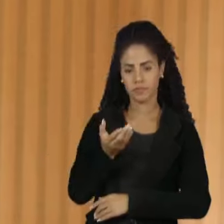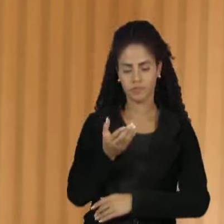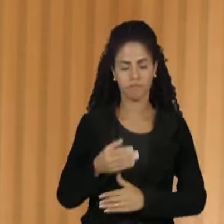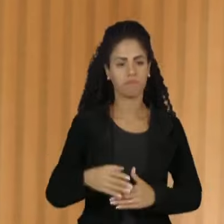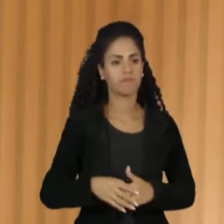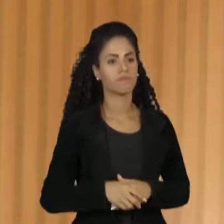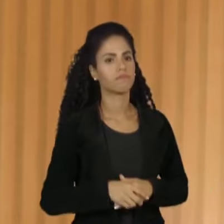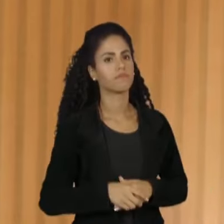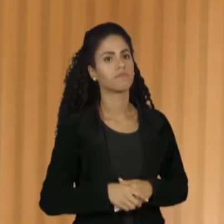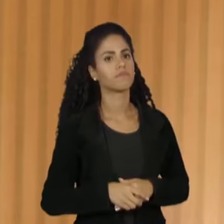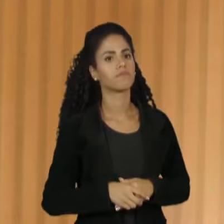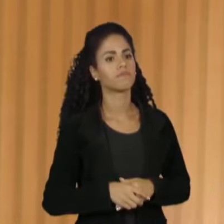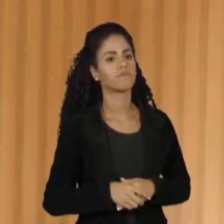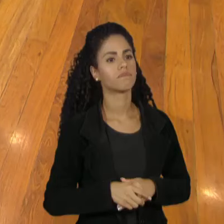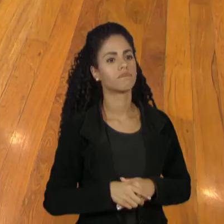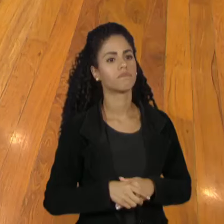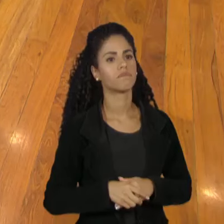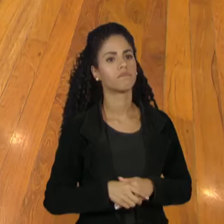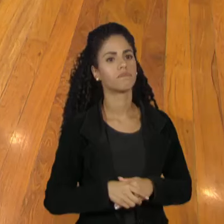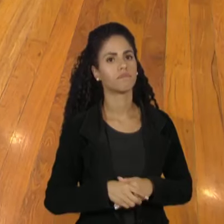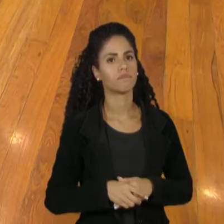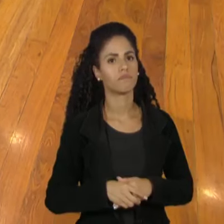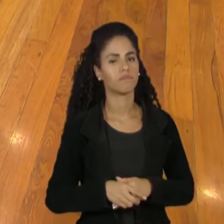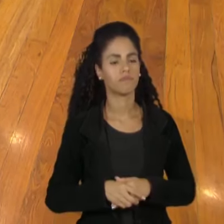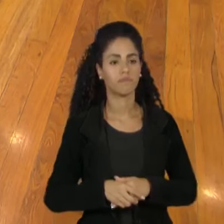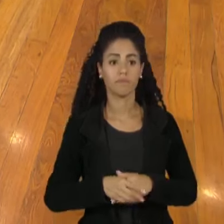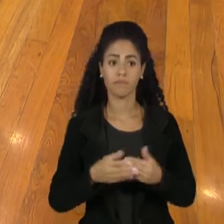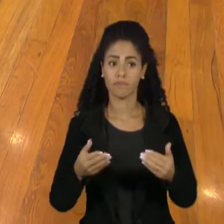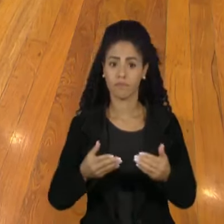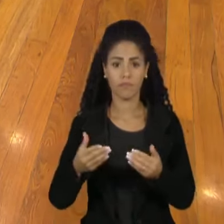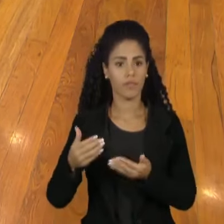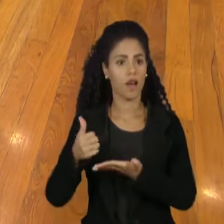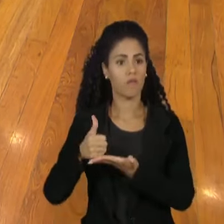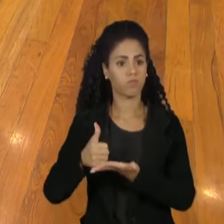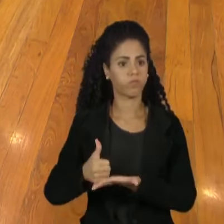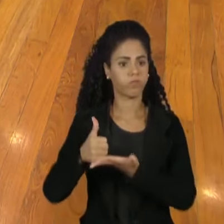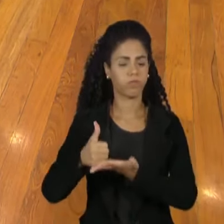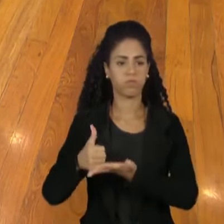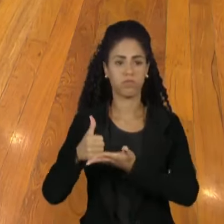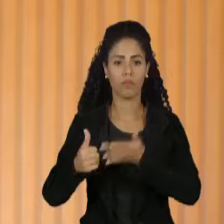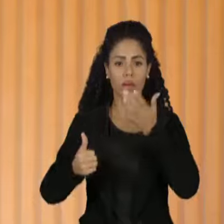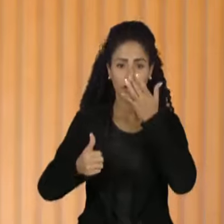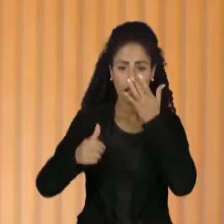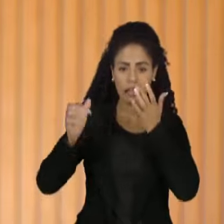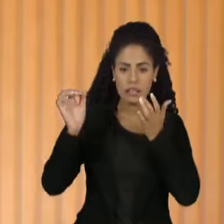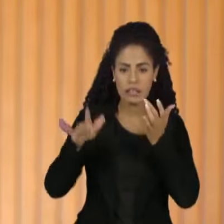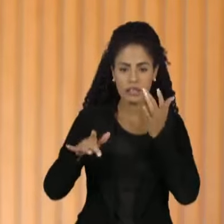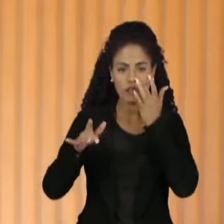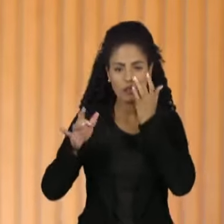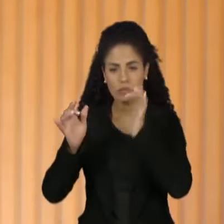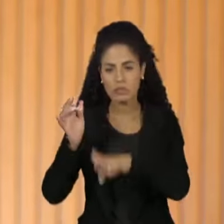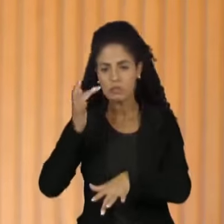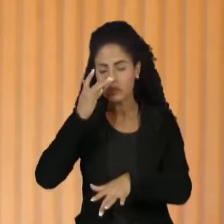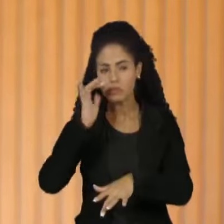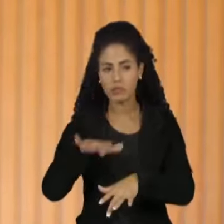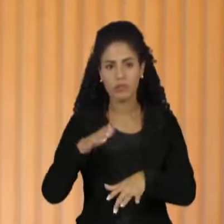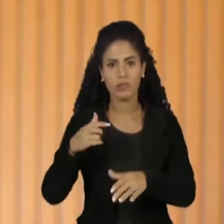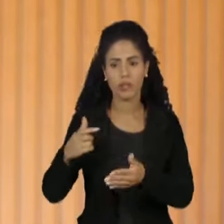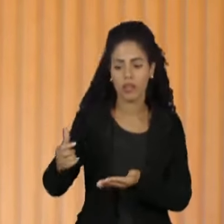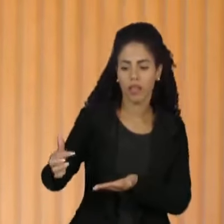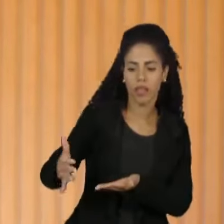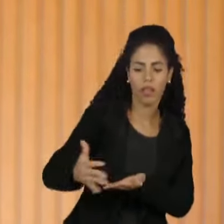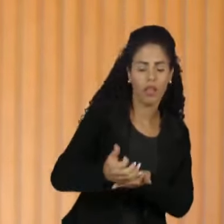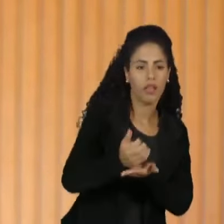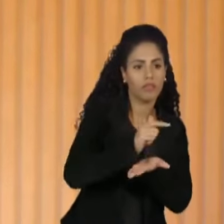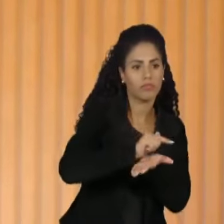Governador, diante de milhares de toneladas de lixo que estão sendo colhidas nas